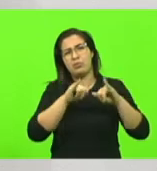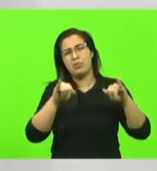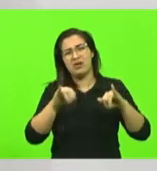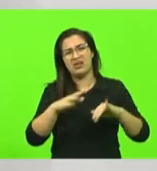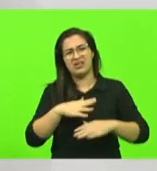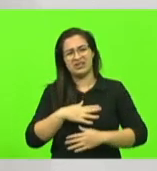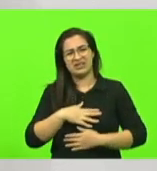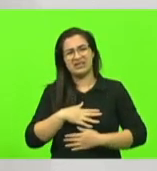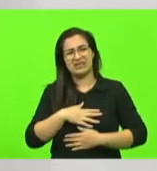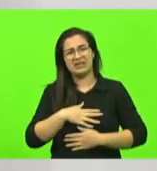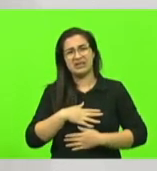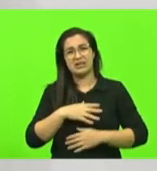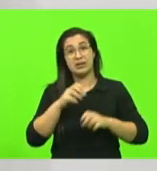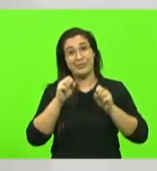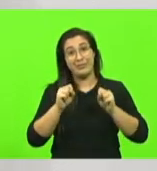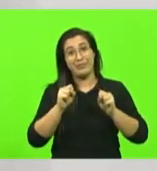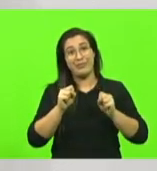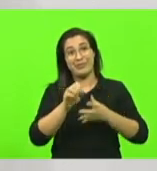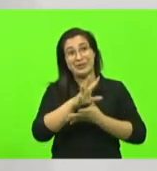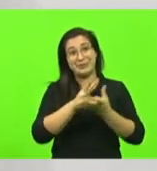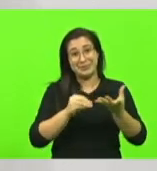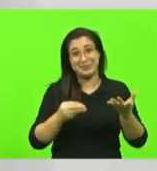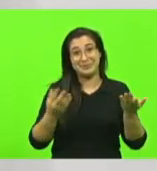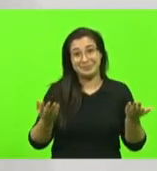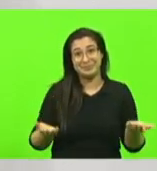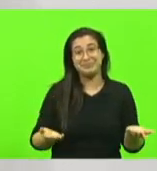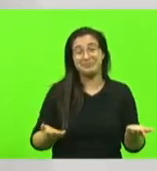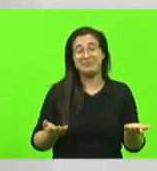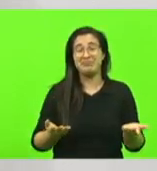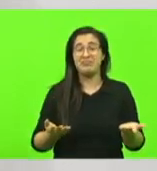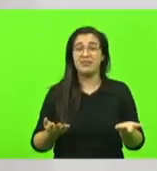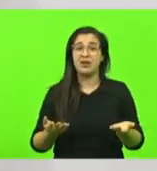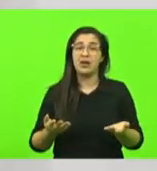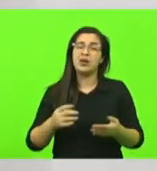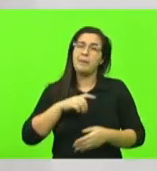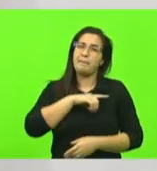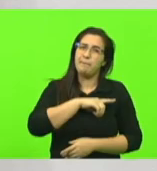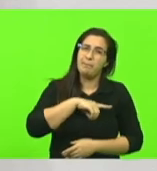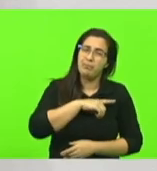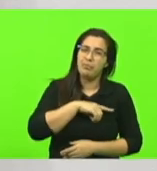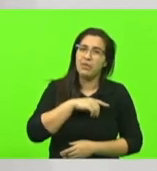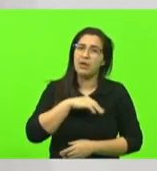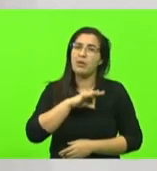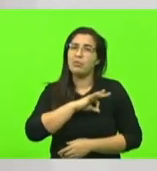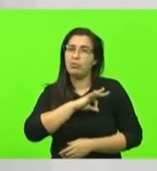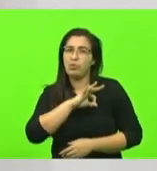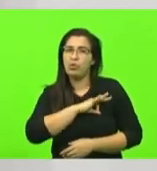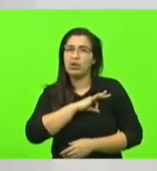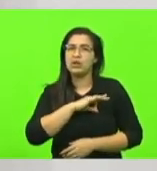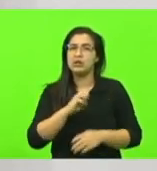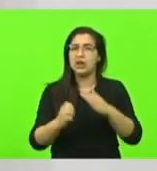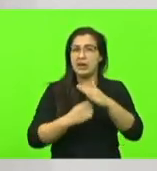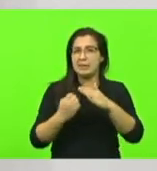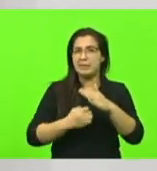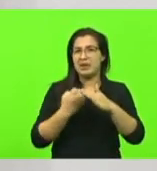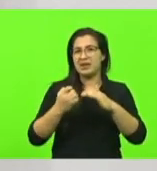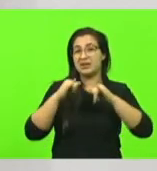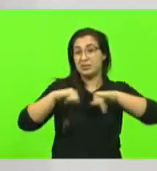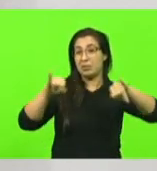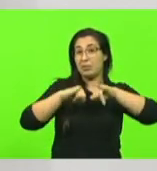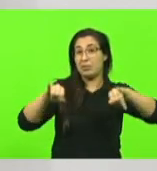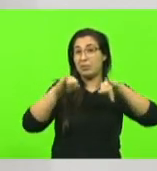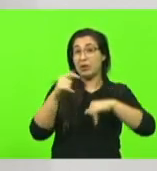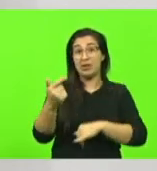então a própria polícia as empresas de comunicação procuram não divulgar